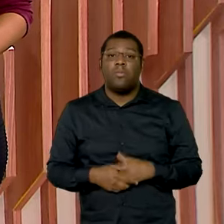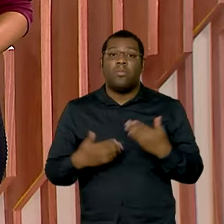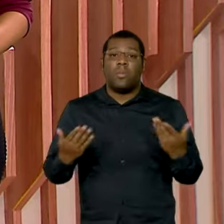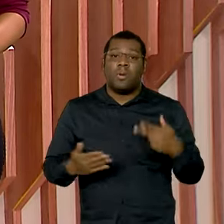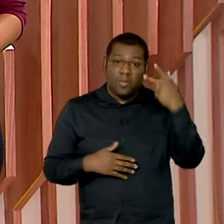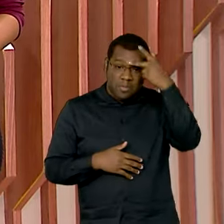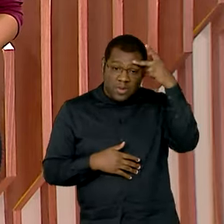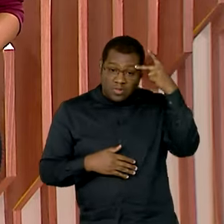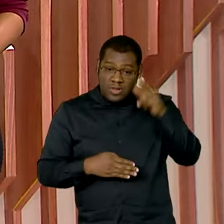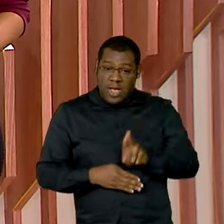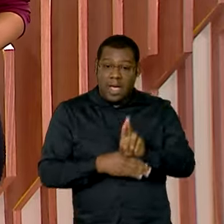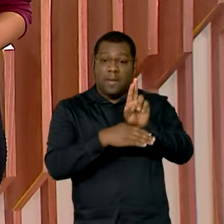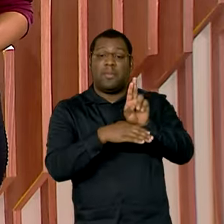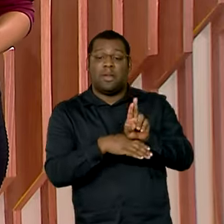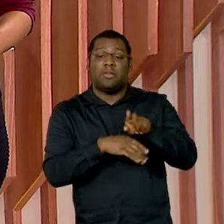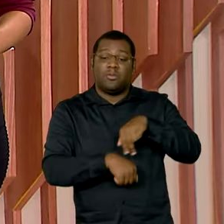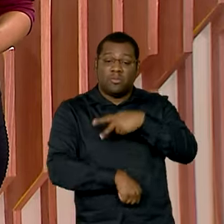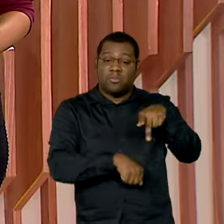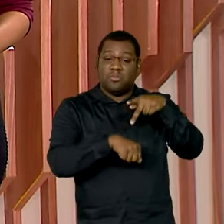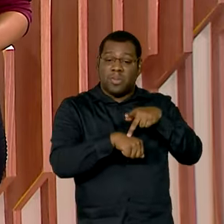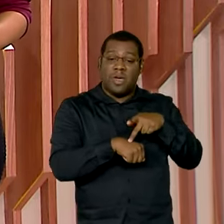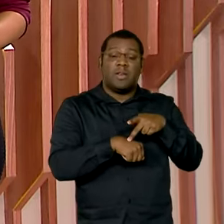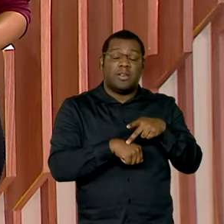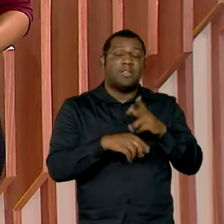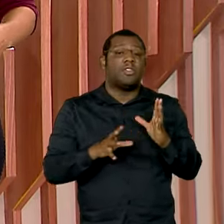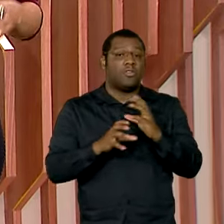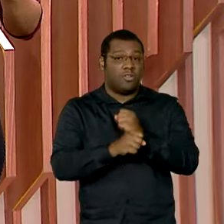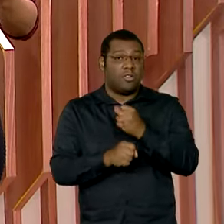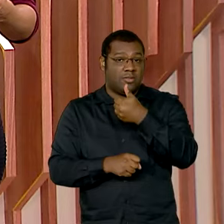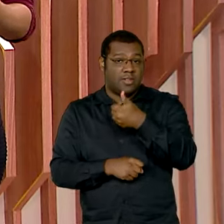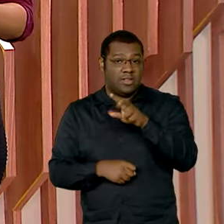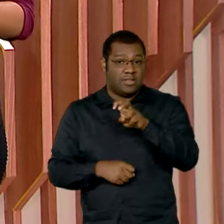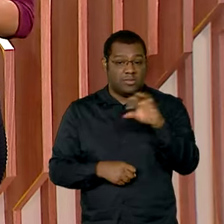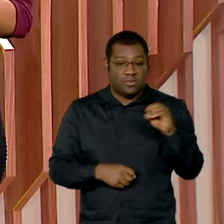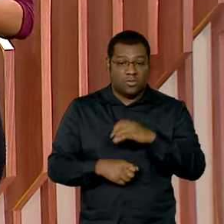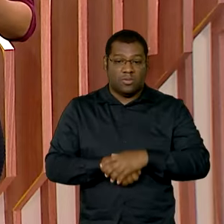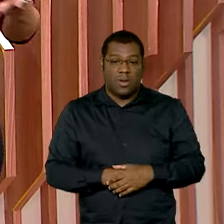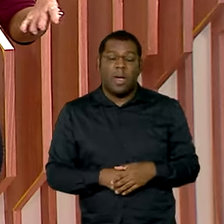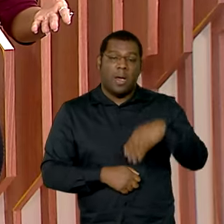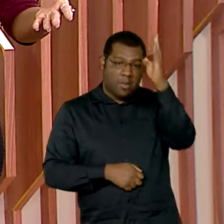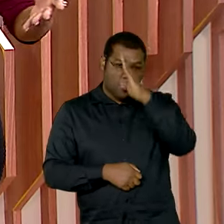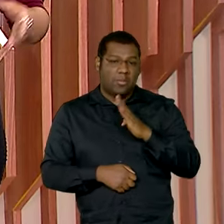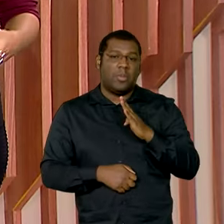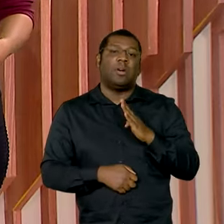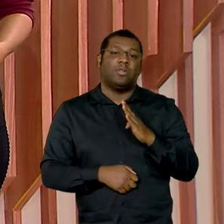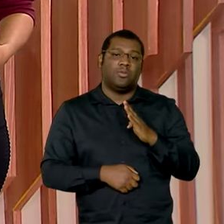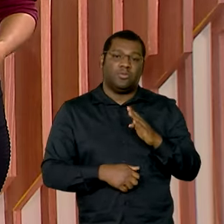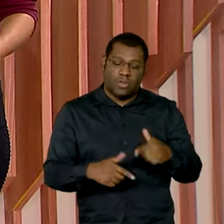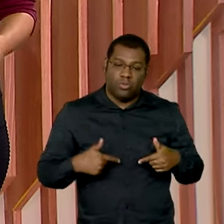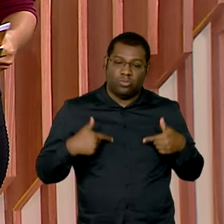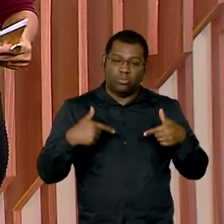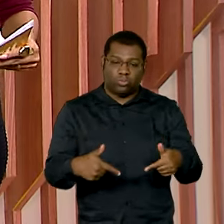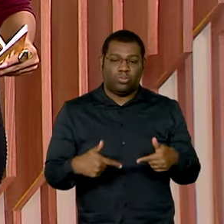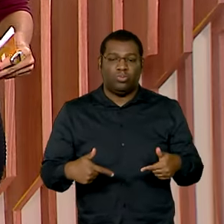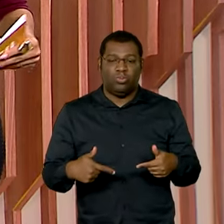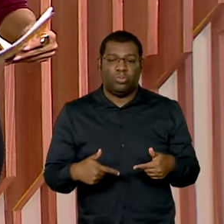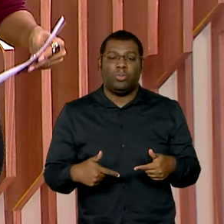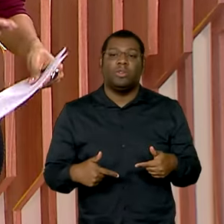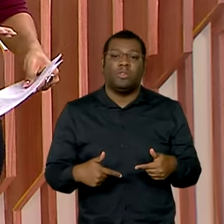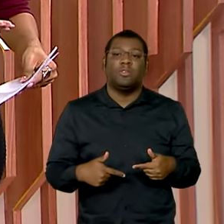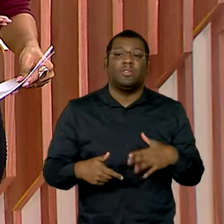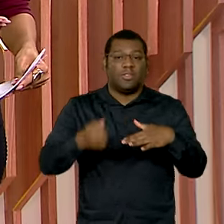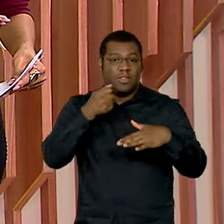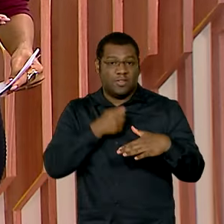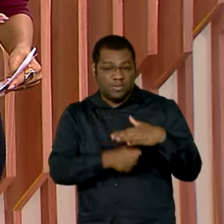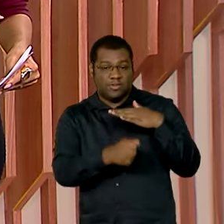estrangeiras nesta segunda-feira aqui em Brasília. O Brasil defende ações efetivas para garantir que os investimentos